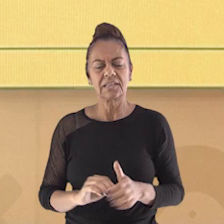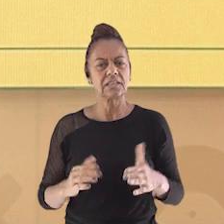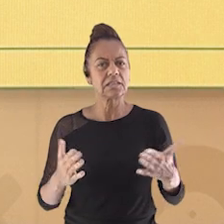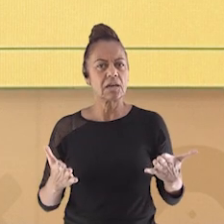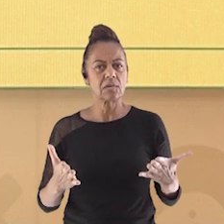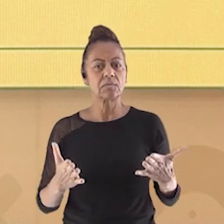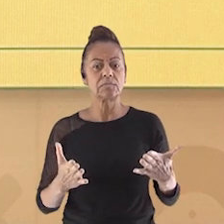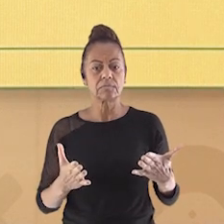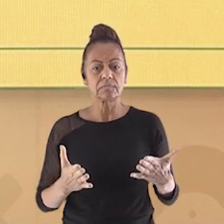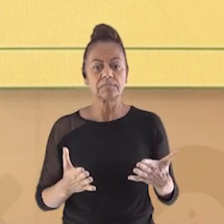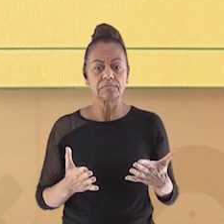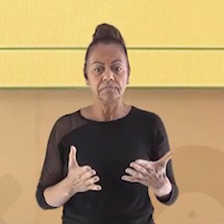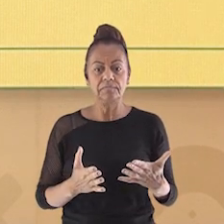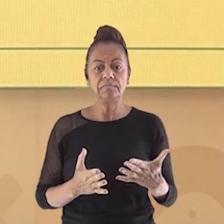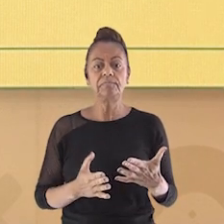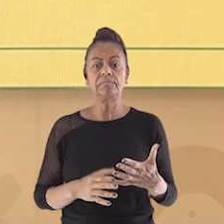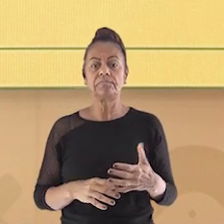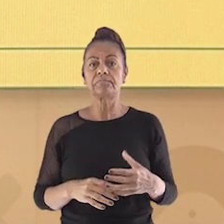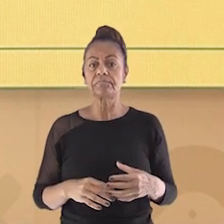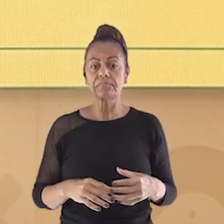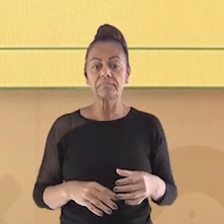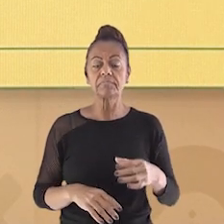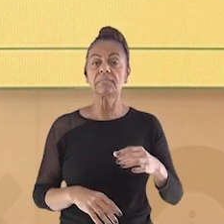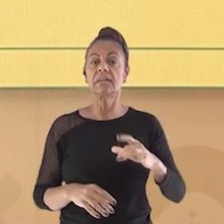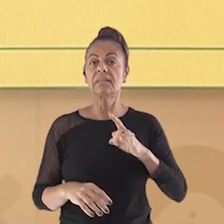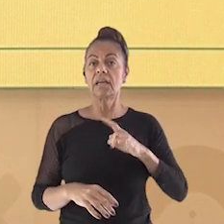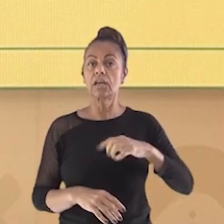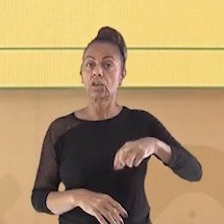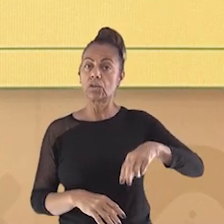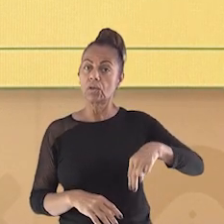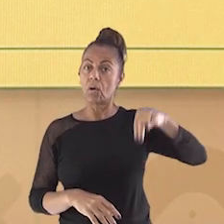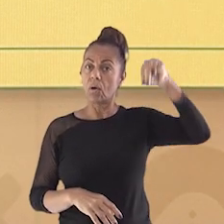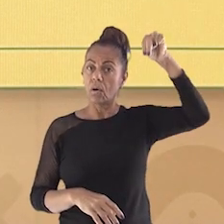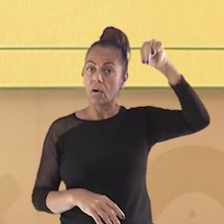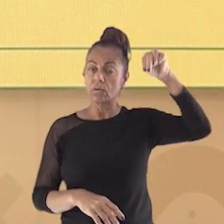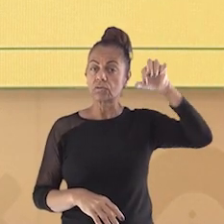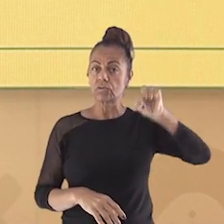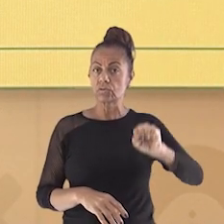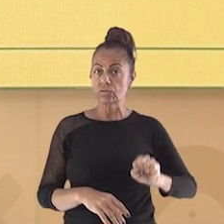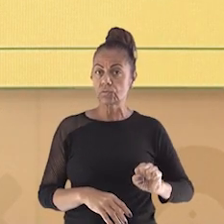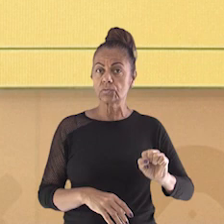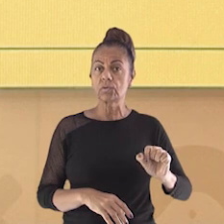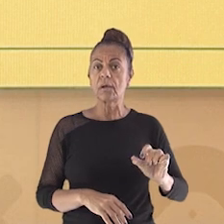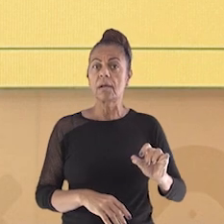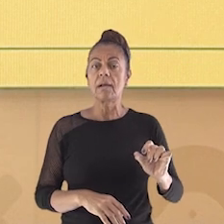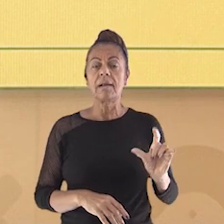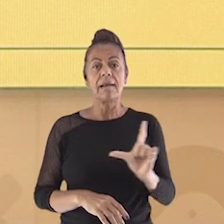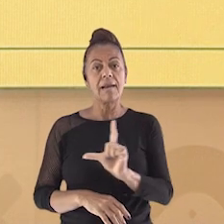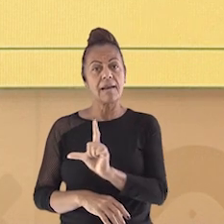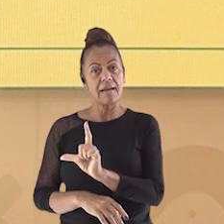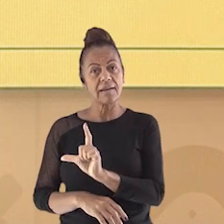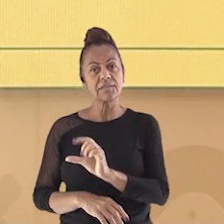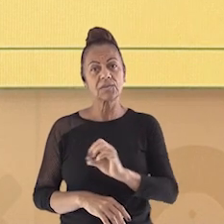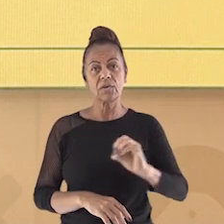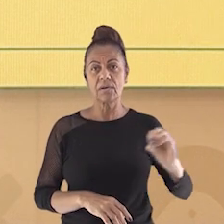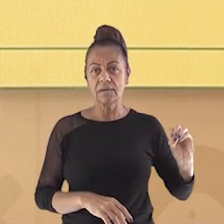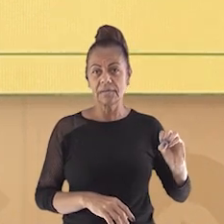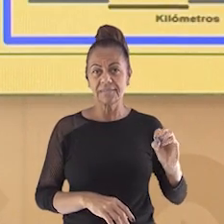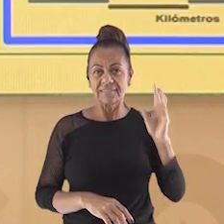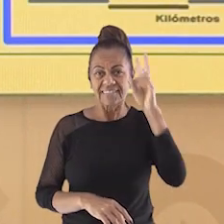nos orientar são compostos por norte, sul, leste e oeste. Você se lembra?